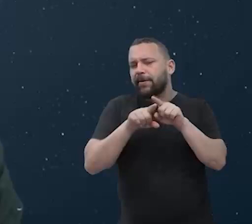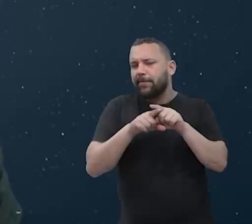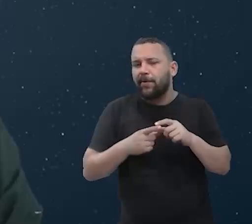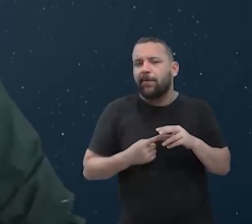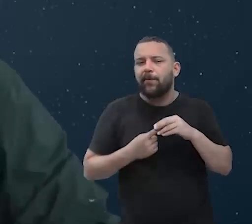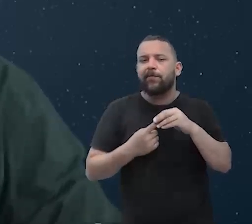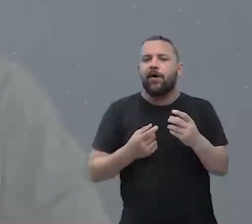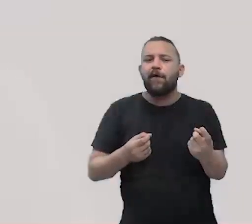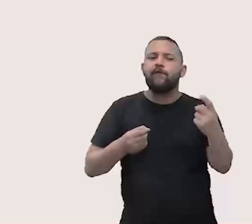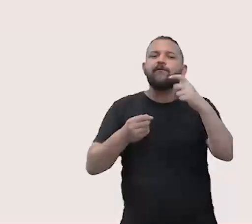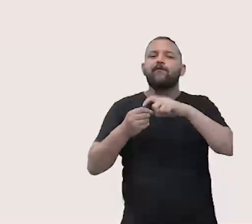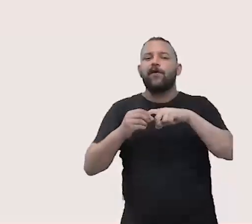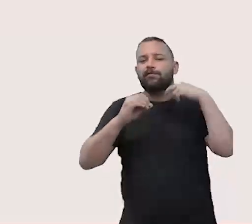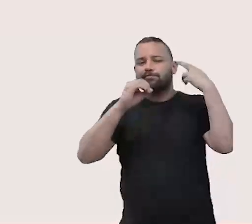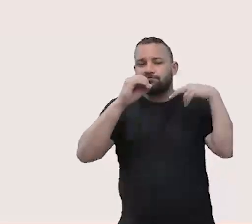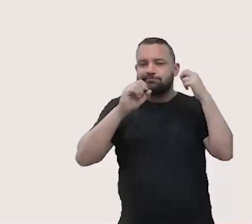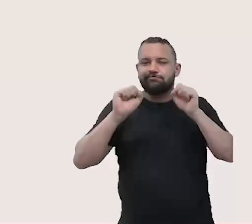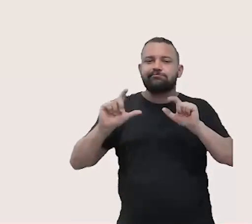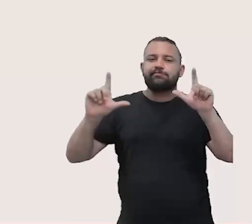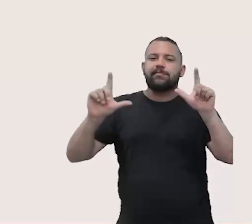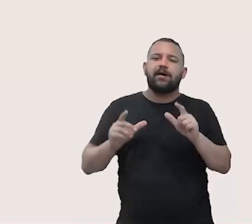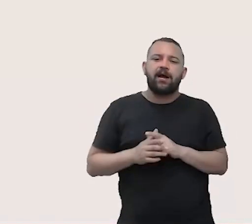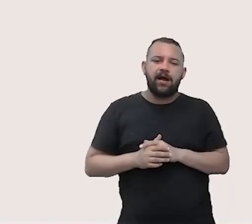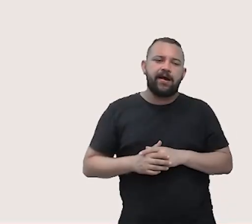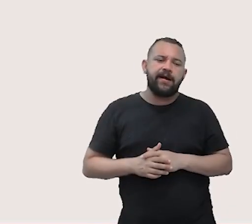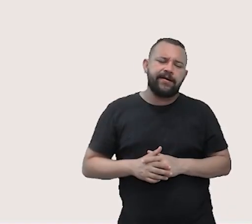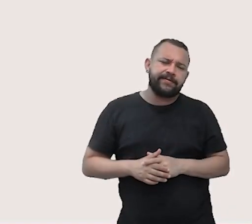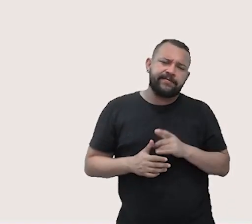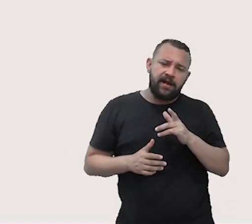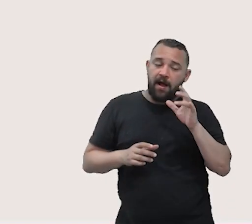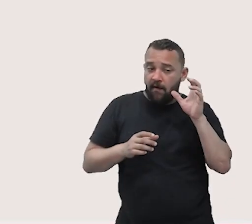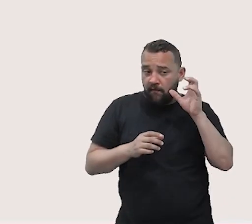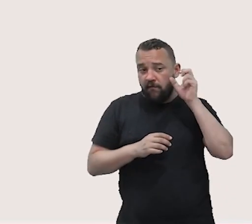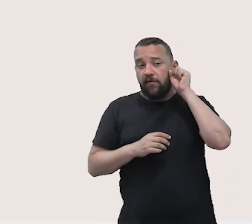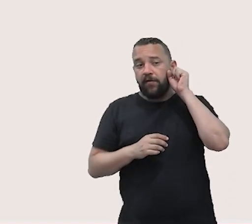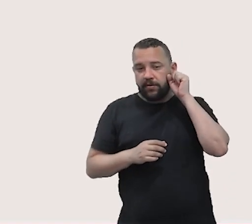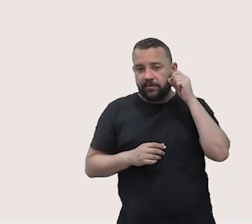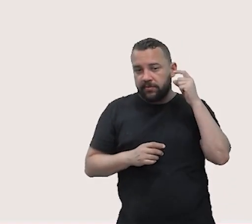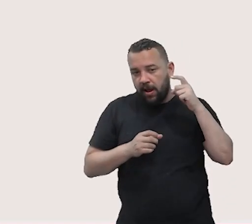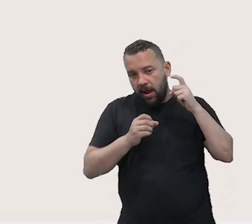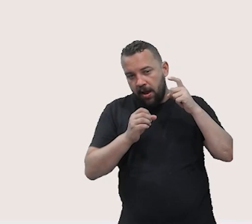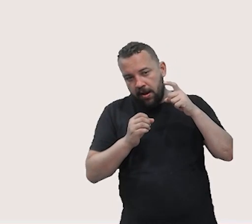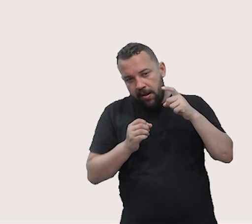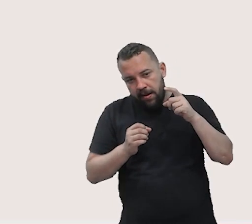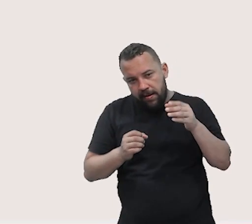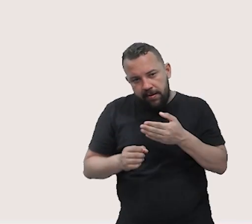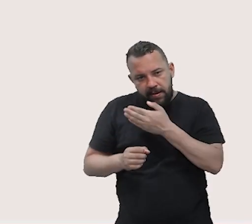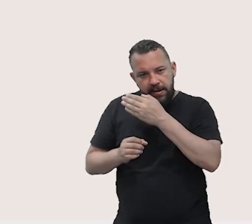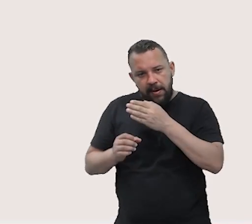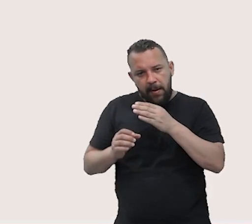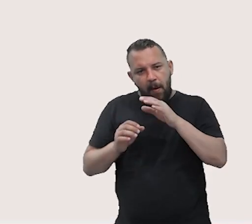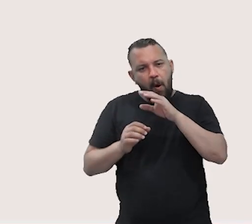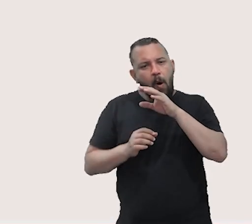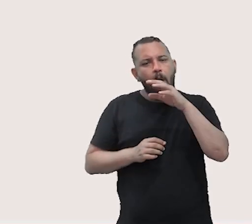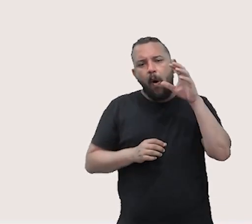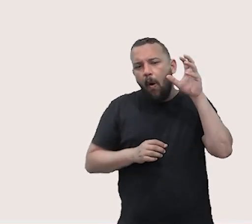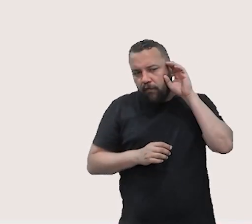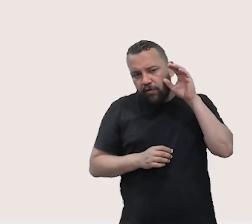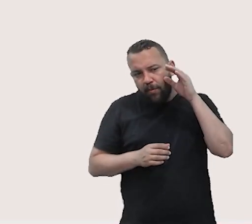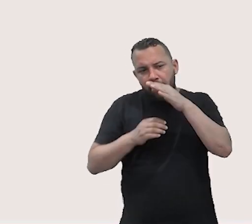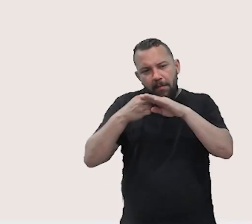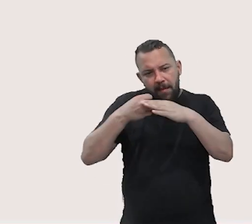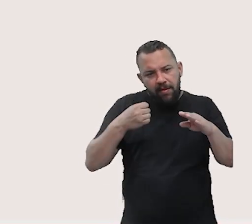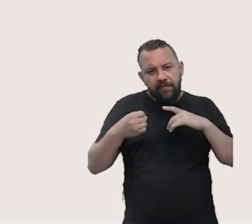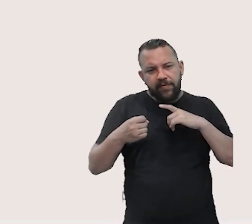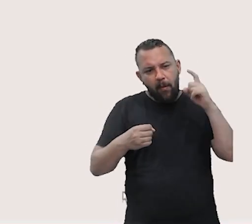Joga na tela, Robertão. Então, após ser captado, o típano leva o som para o ouvido médio, onde você vai ter lá o